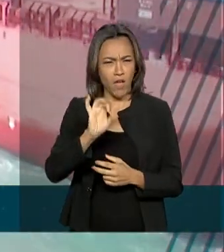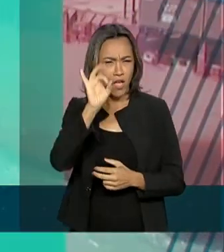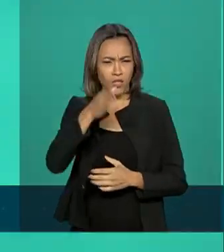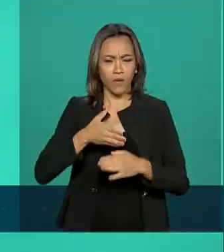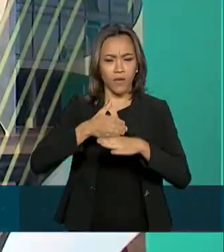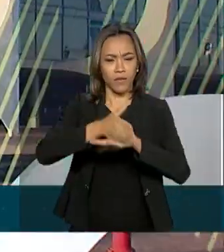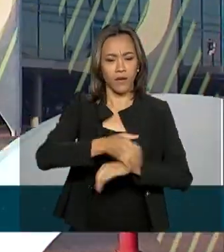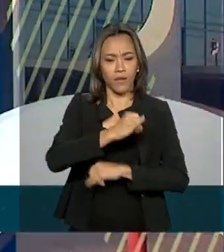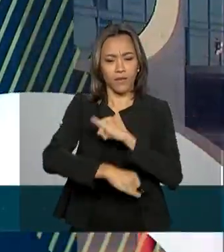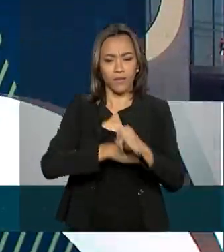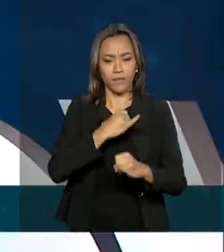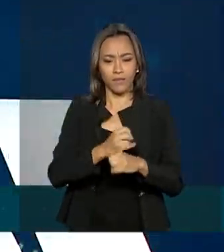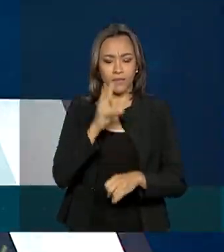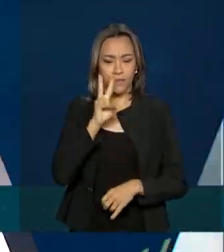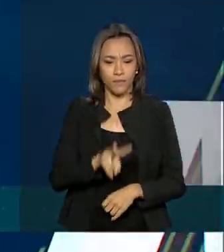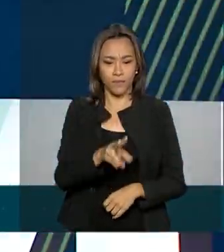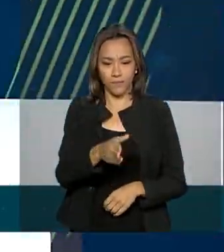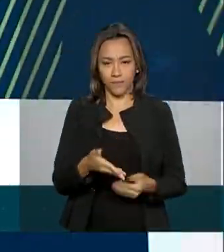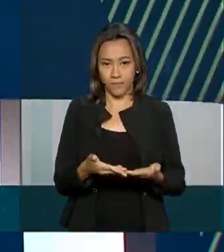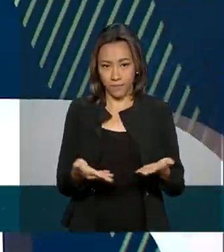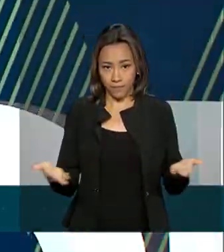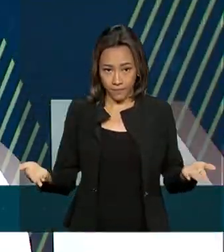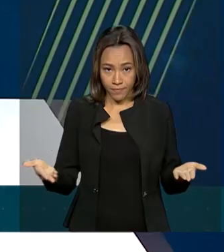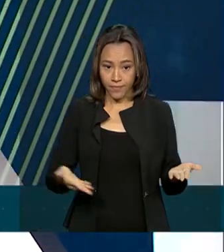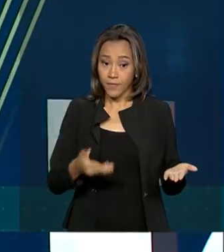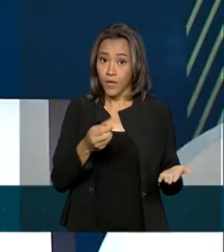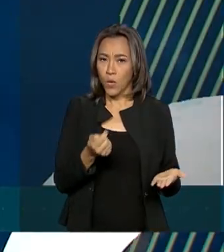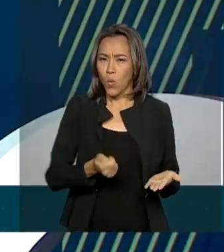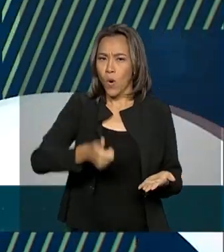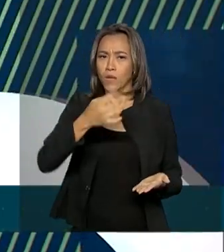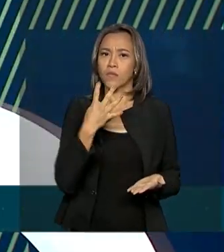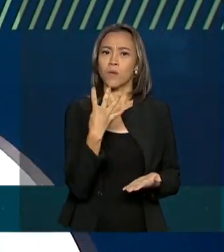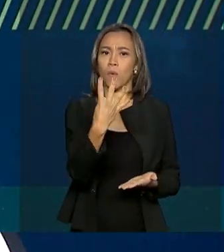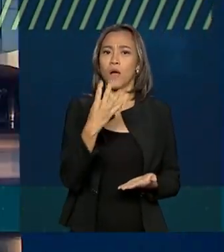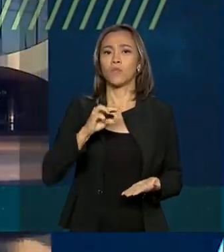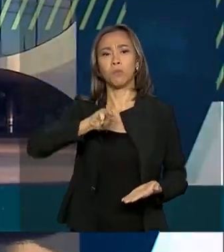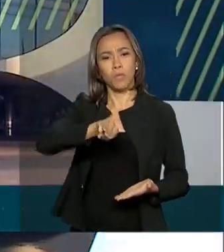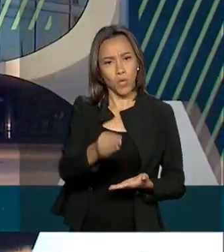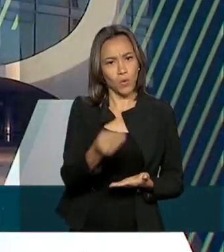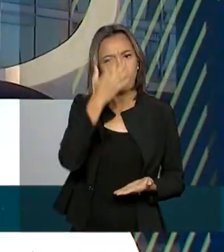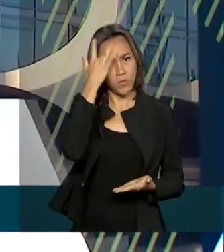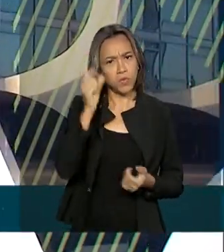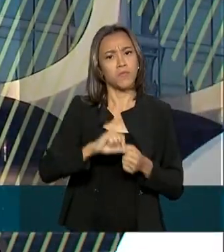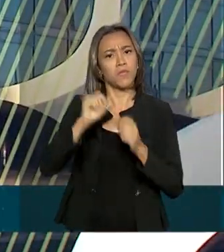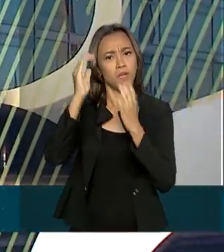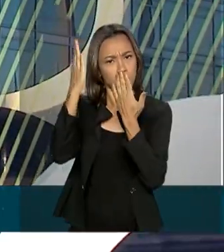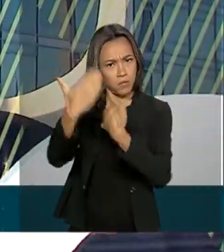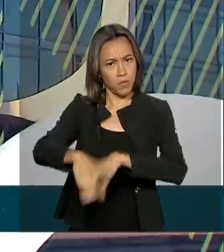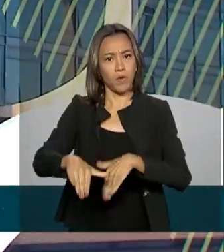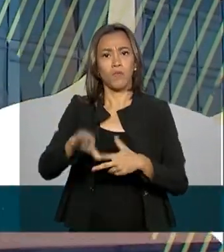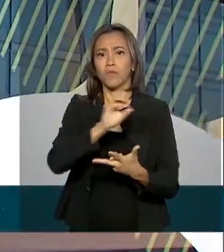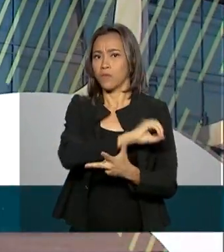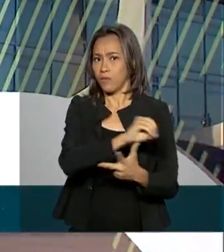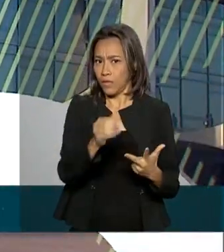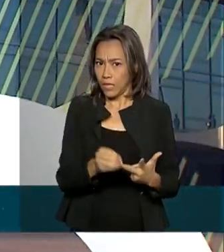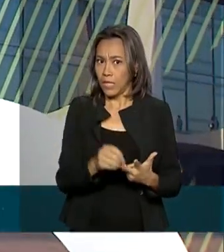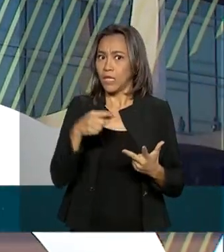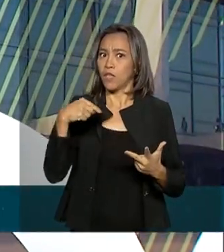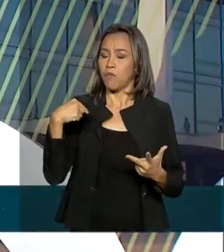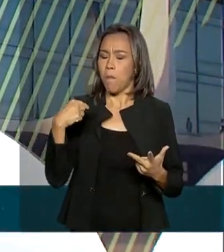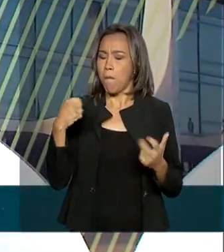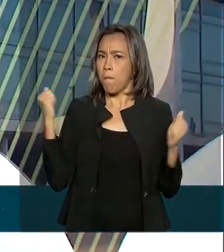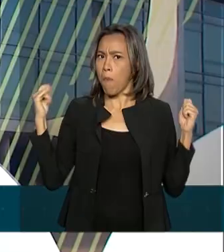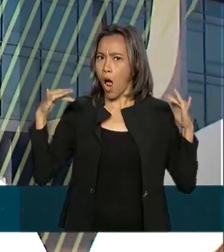.inep.gov.br. Quase 4 milhões de candidatos fizeram as provas do exame, que registrou a maior